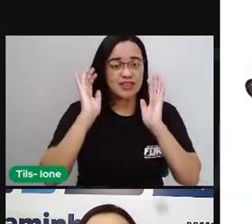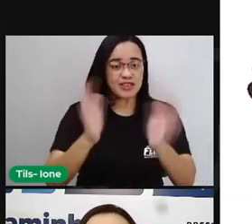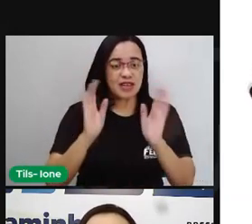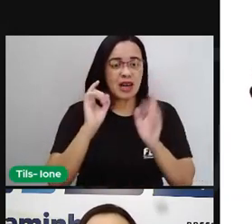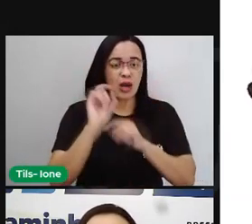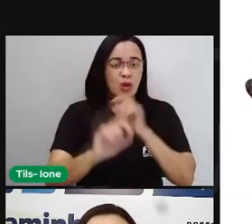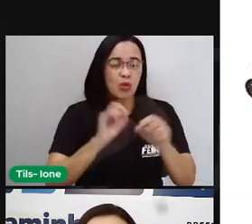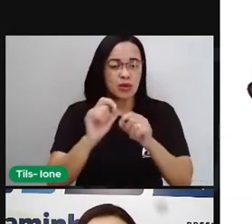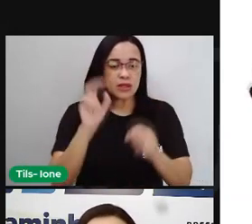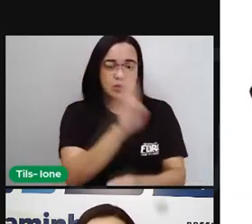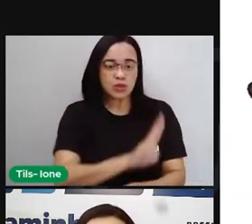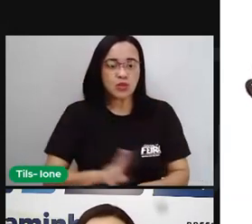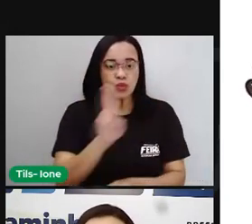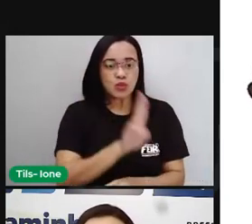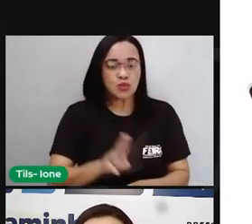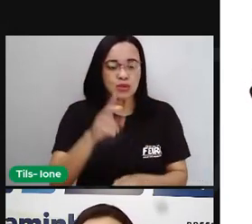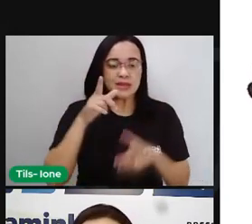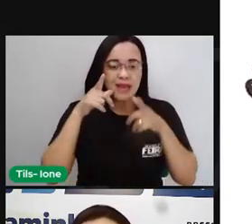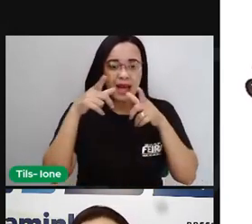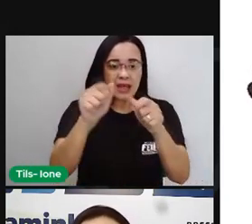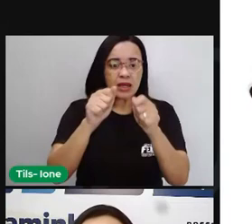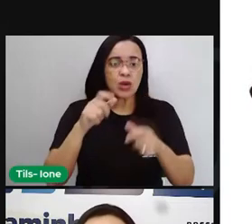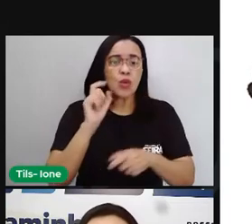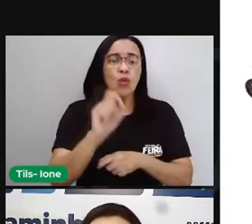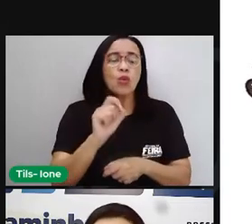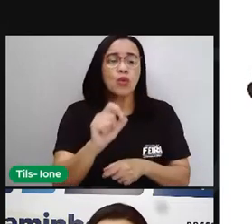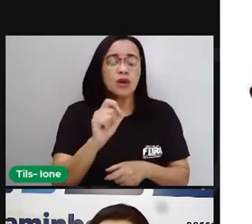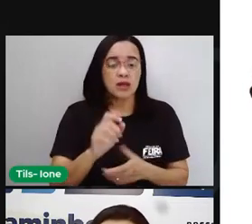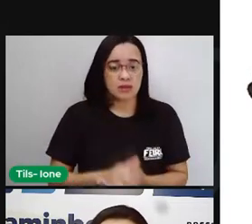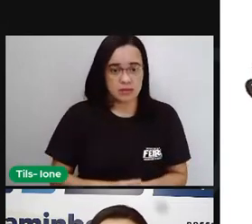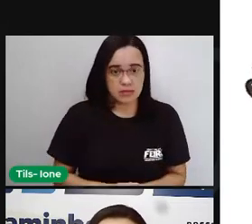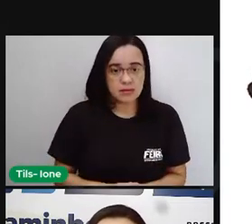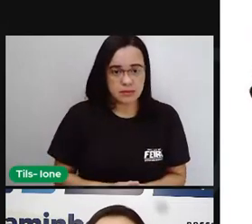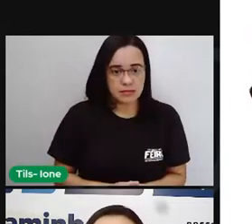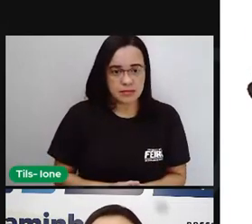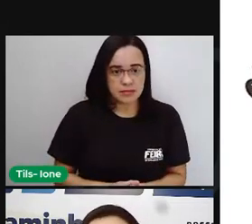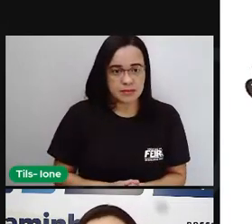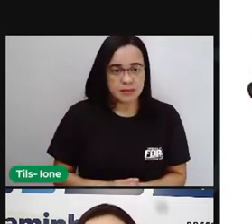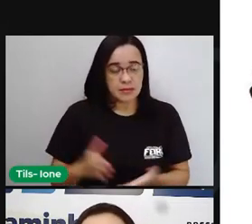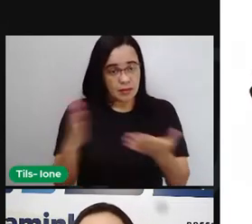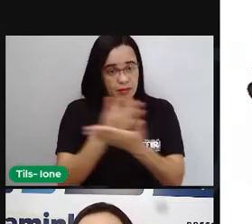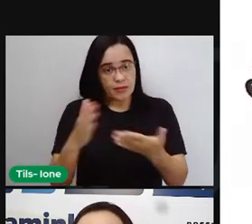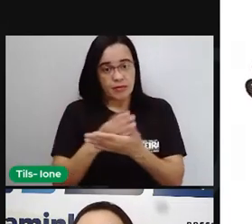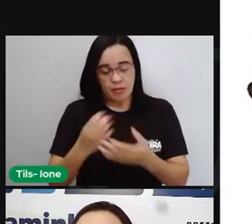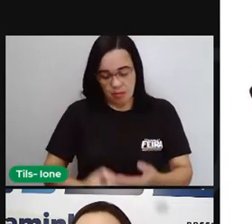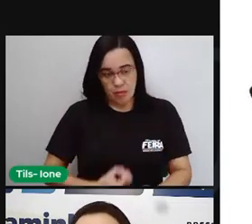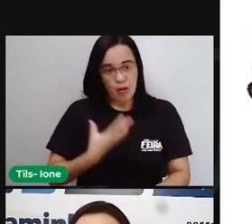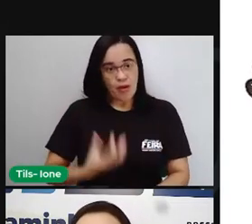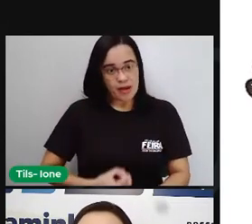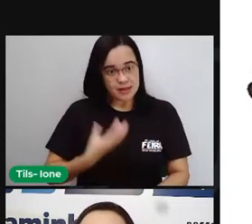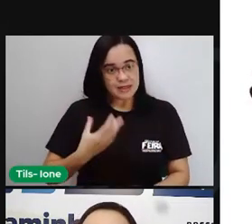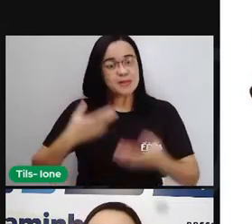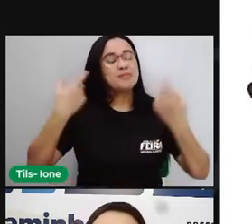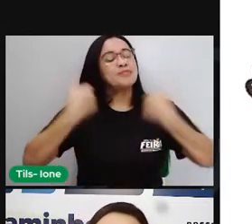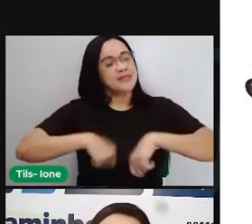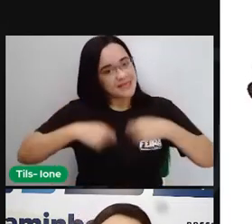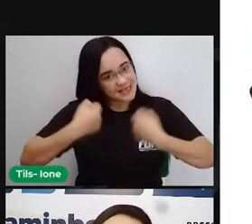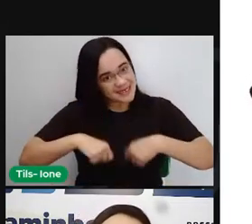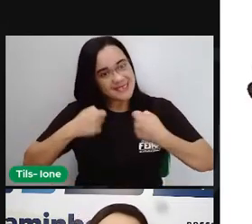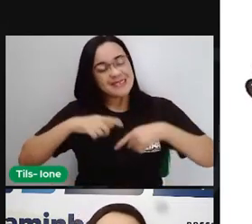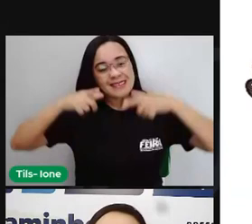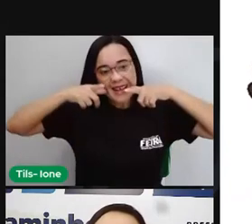utilizar dessa linguagem conotativa em algumas situações dentro do poema. Então é necessário que a gente conheça o que é a